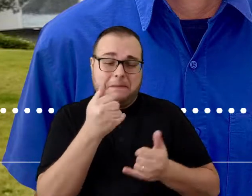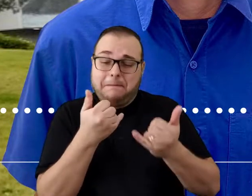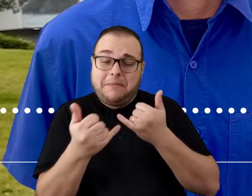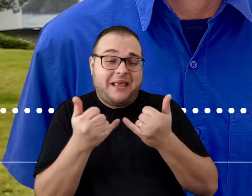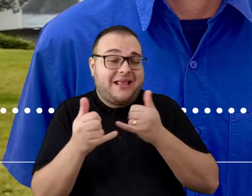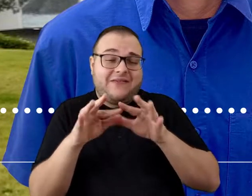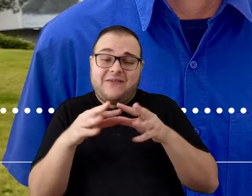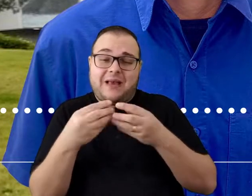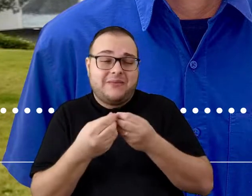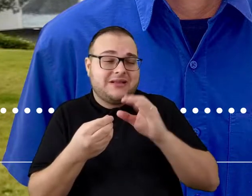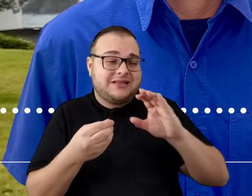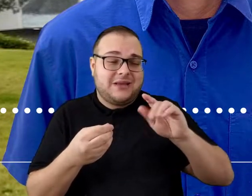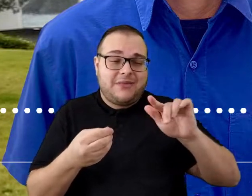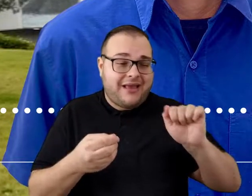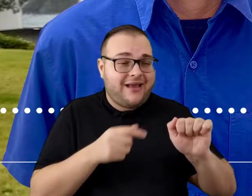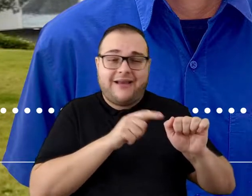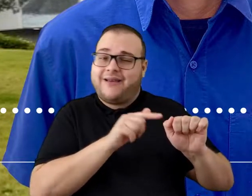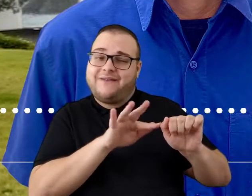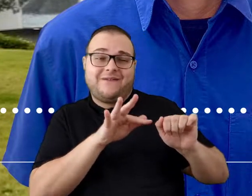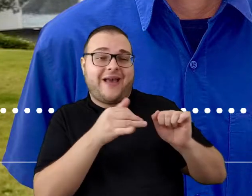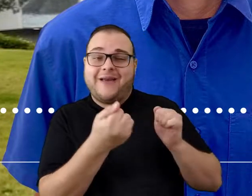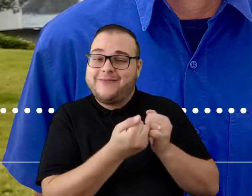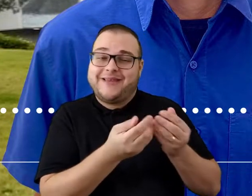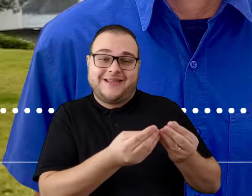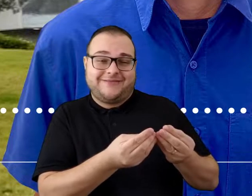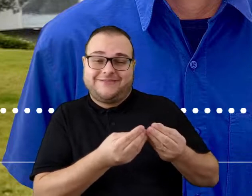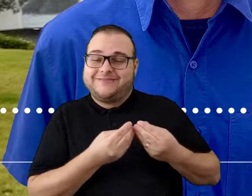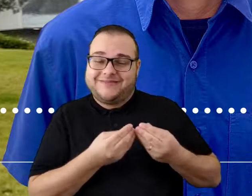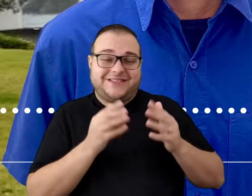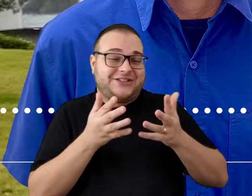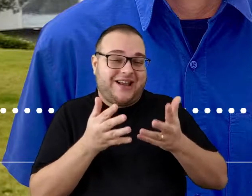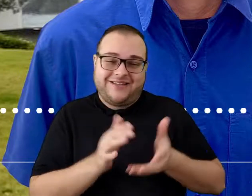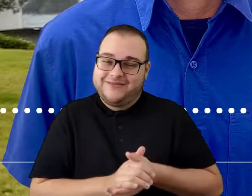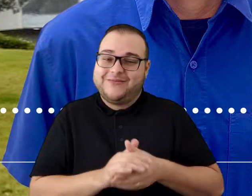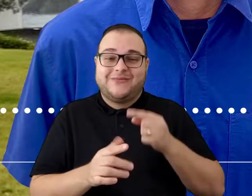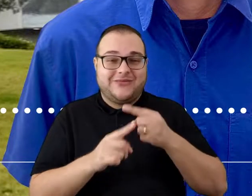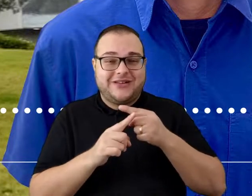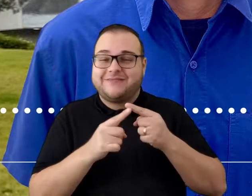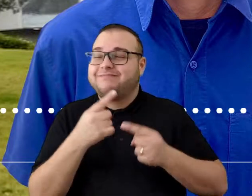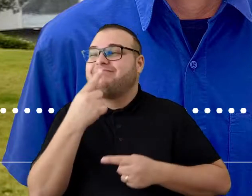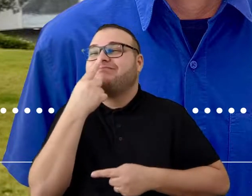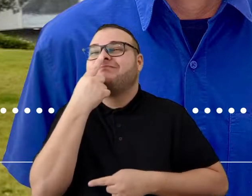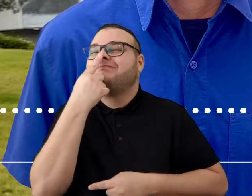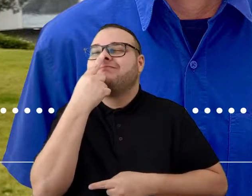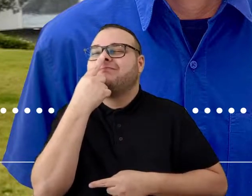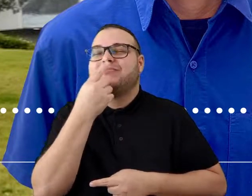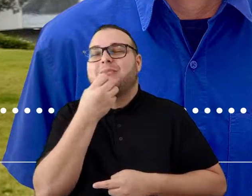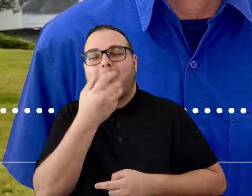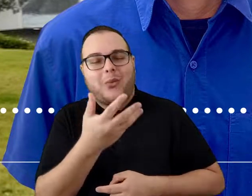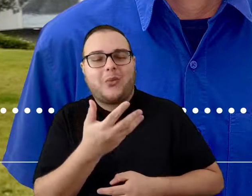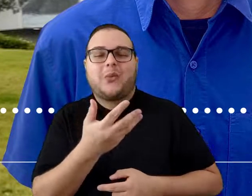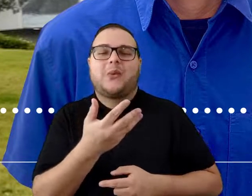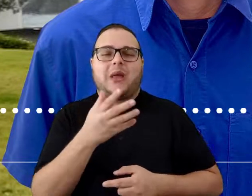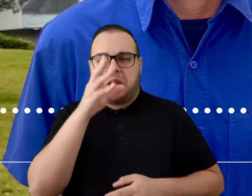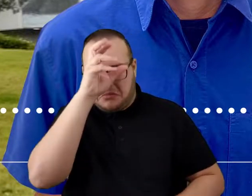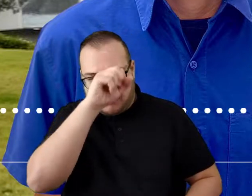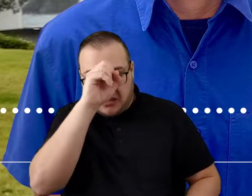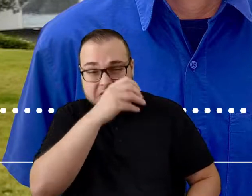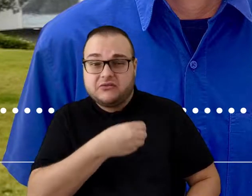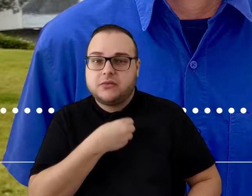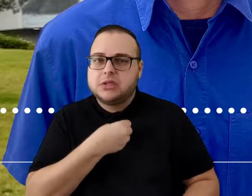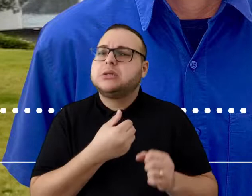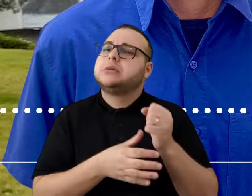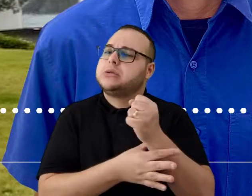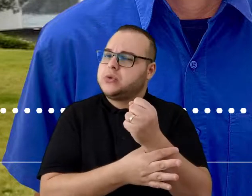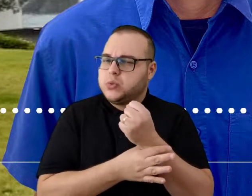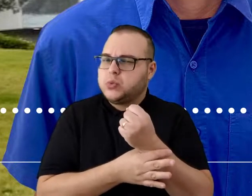de alguém da minha família e falar CBA, é até mais forte falar da CBA, né? E eu acho que tudo que nós temos, né? O que aprendemos, né? Na vida,